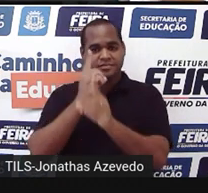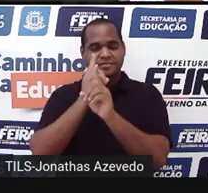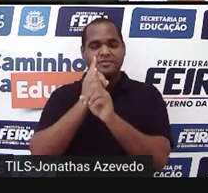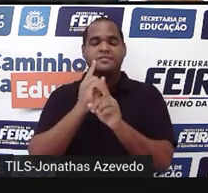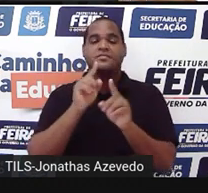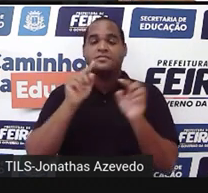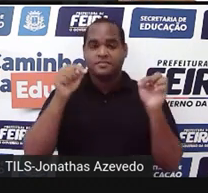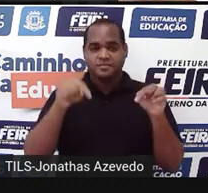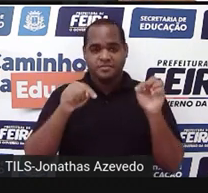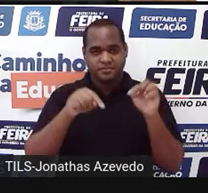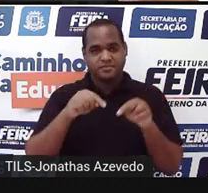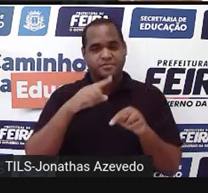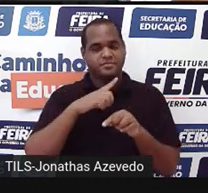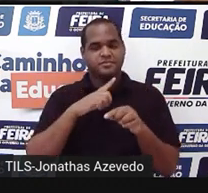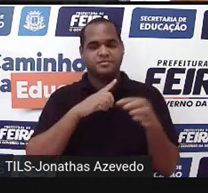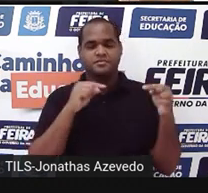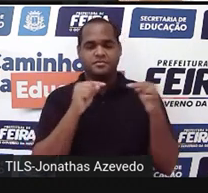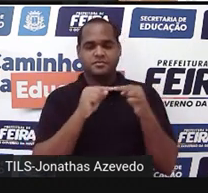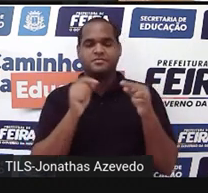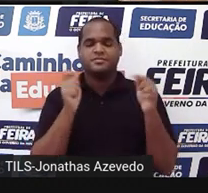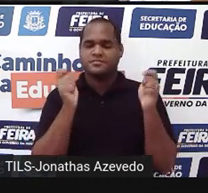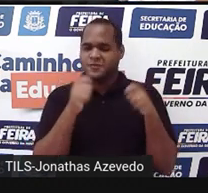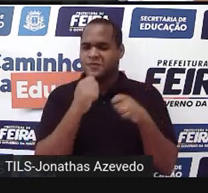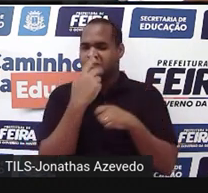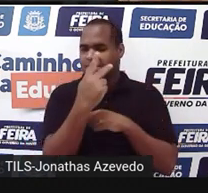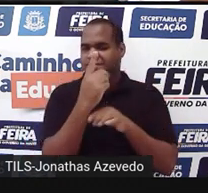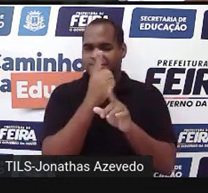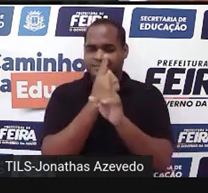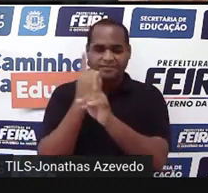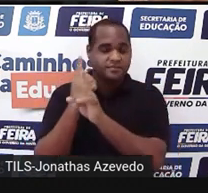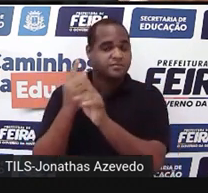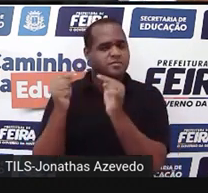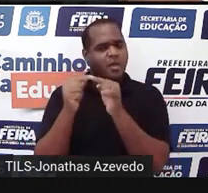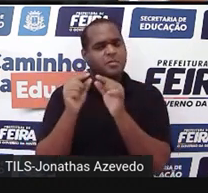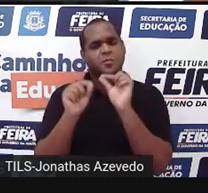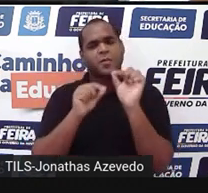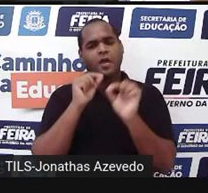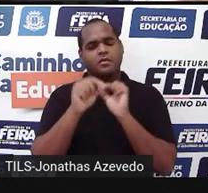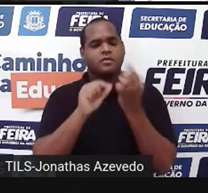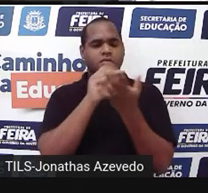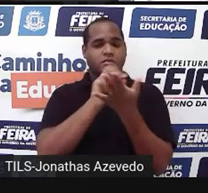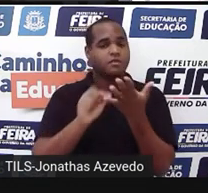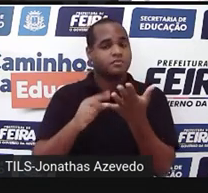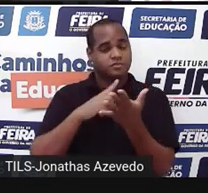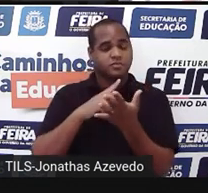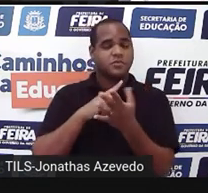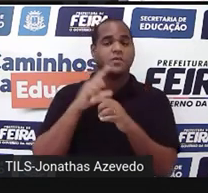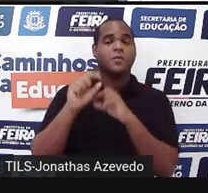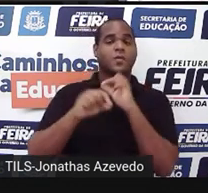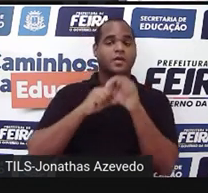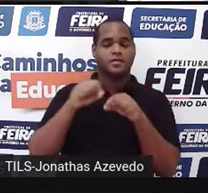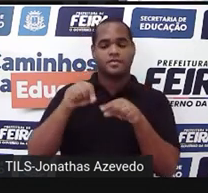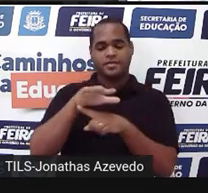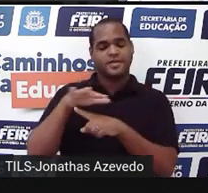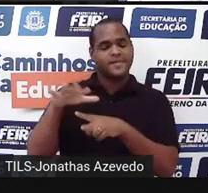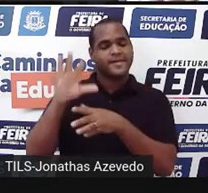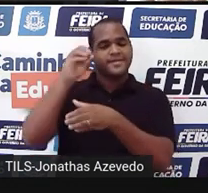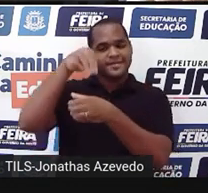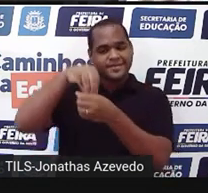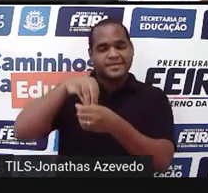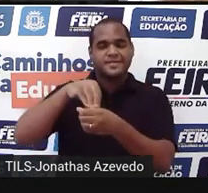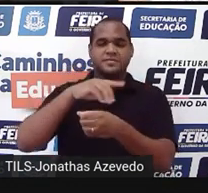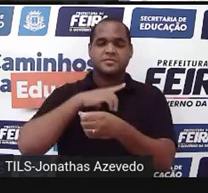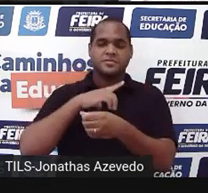esse paralelepípedo que a gente encontrou, ele pode servir como uma forma de medir o espaço interno